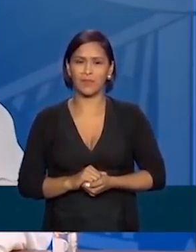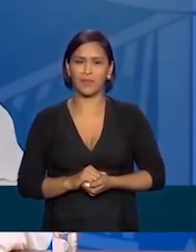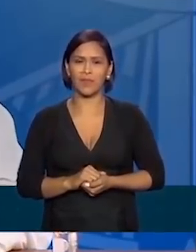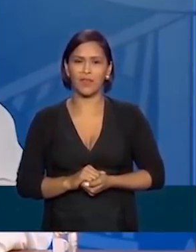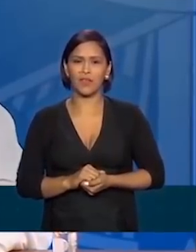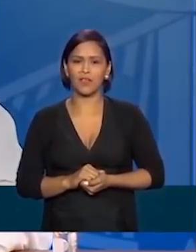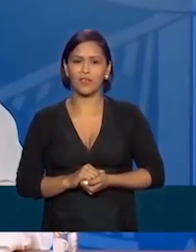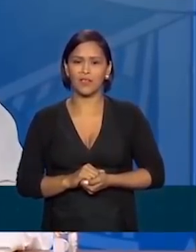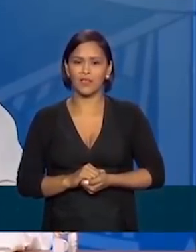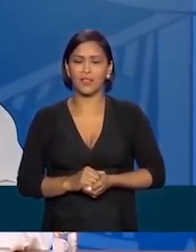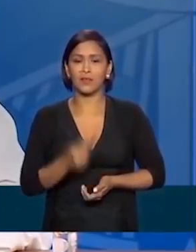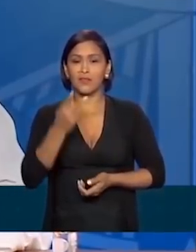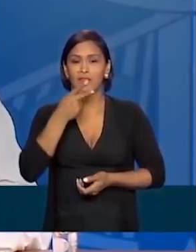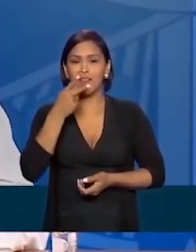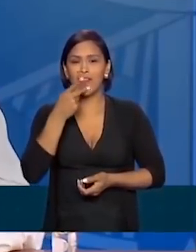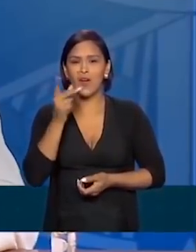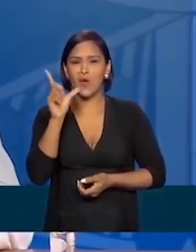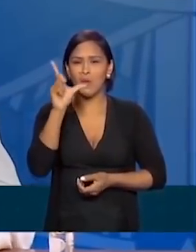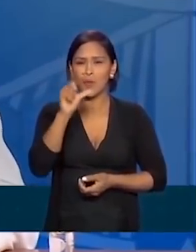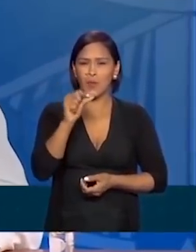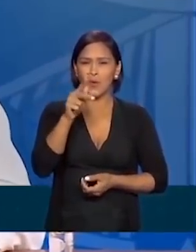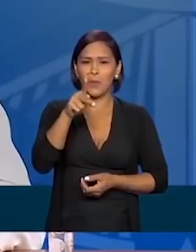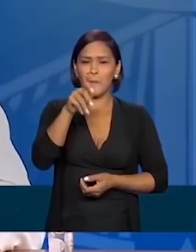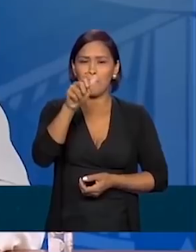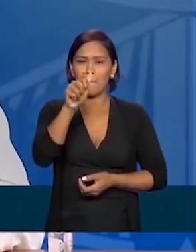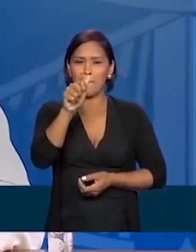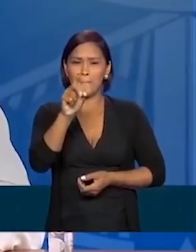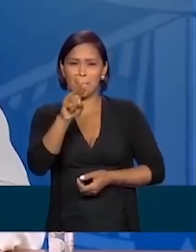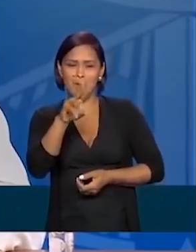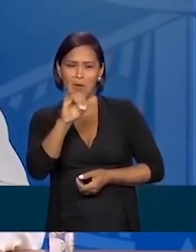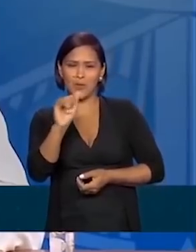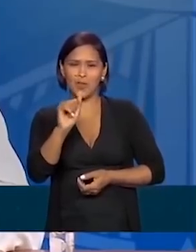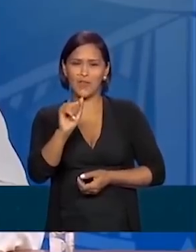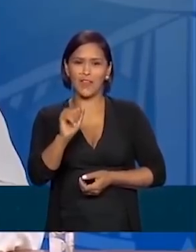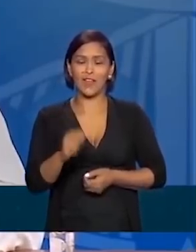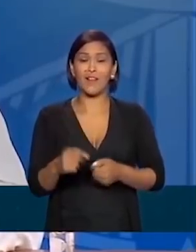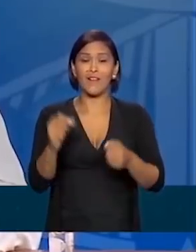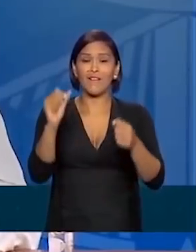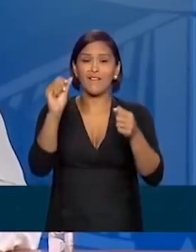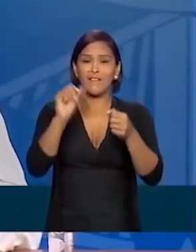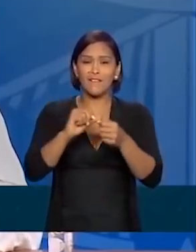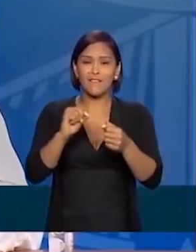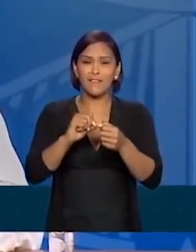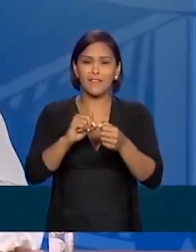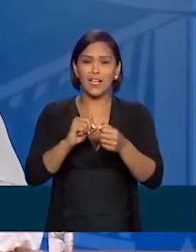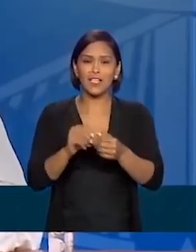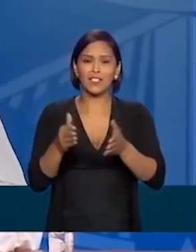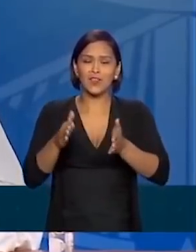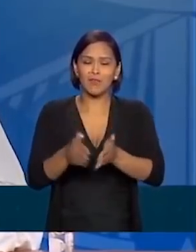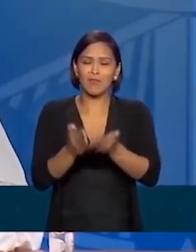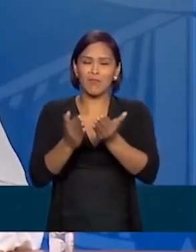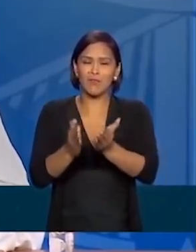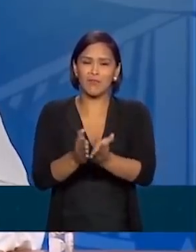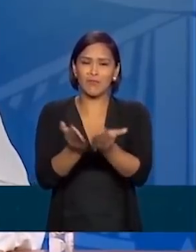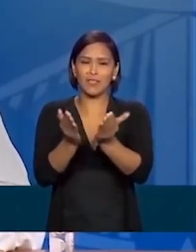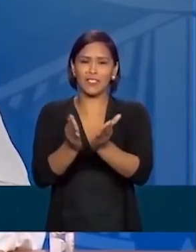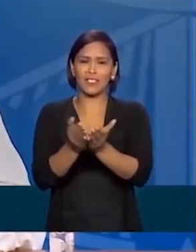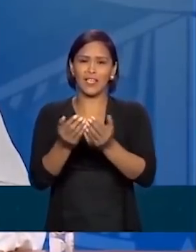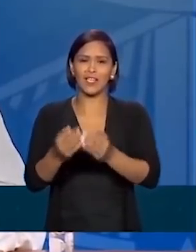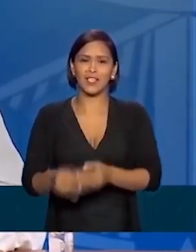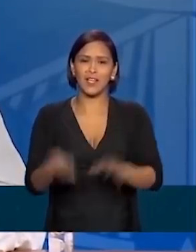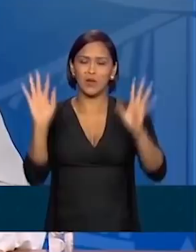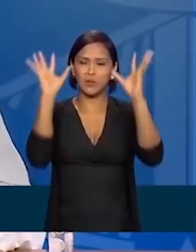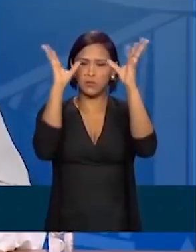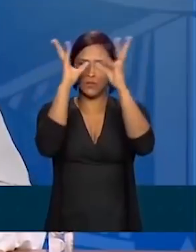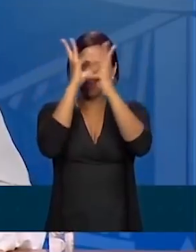um pouco de Paulinho da Viola, sabe? Faça como um velho marinheiro, durante o nevoeiro, leva o barco